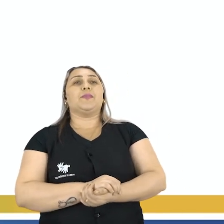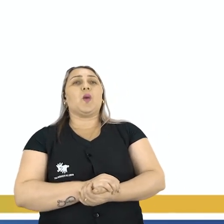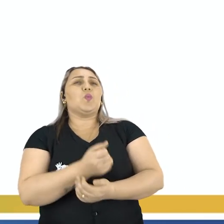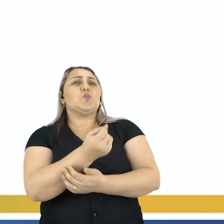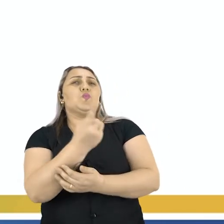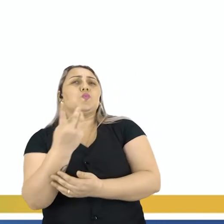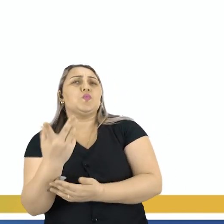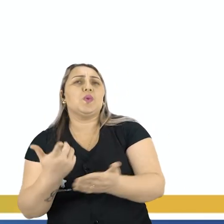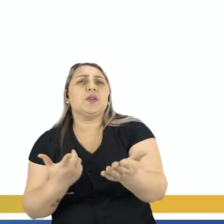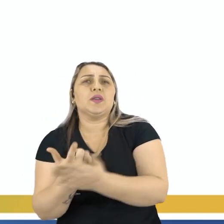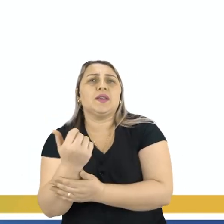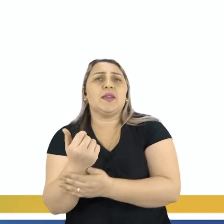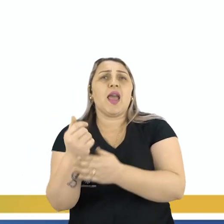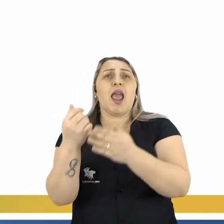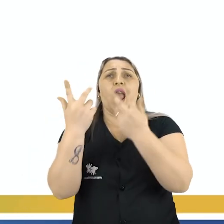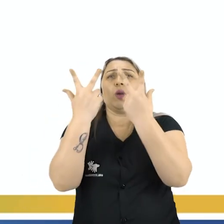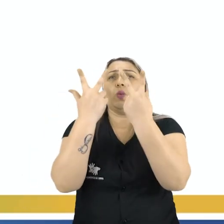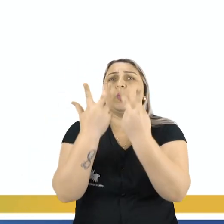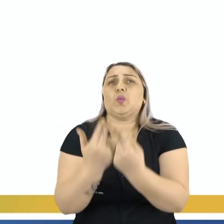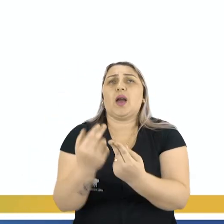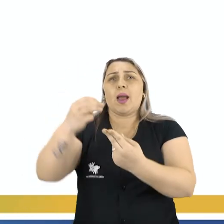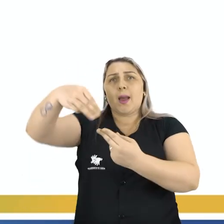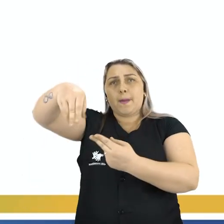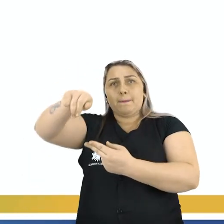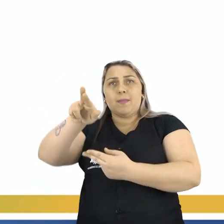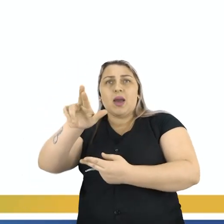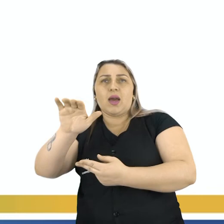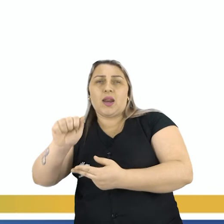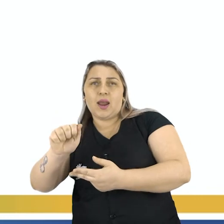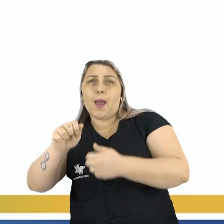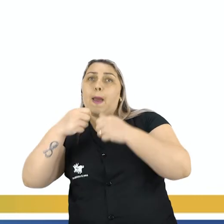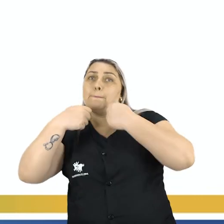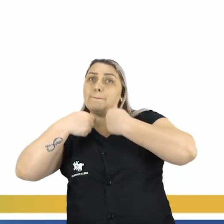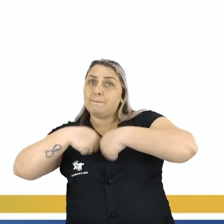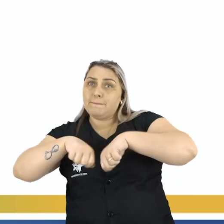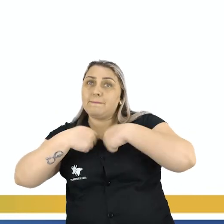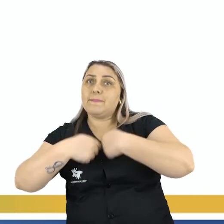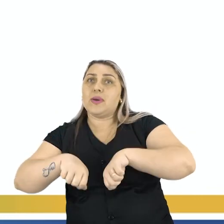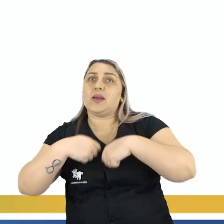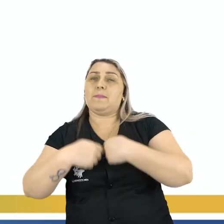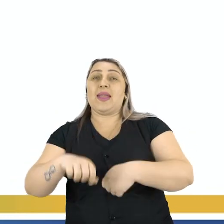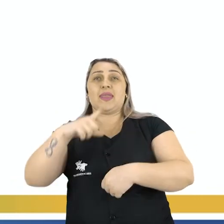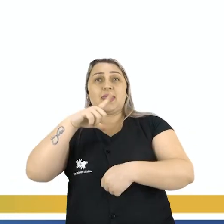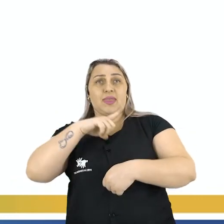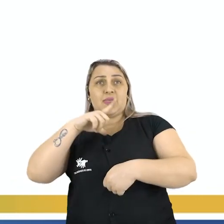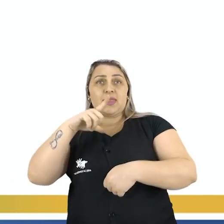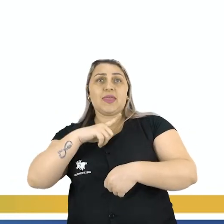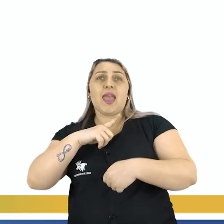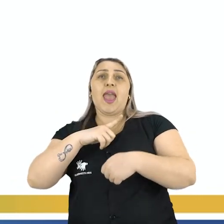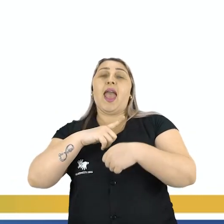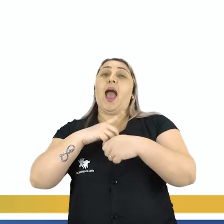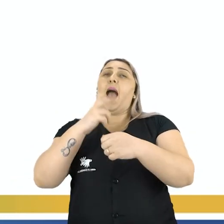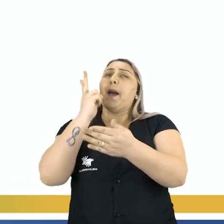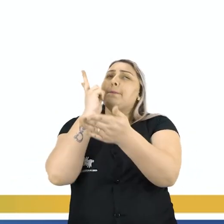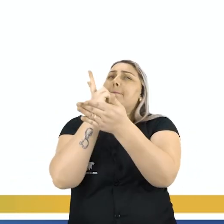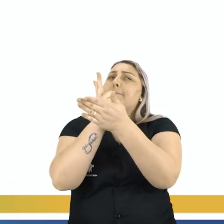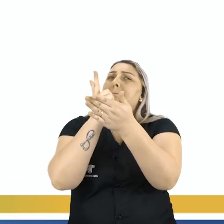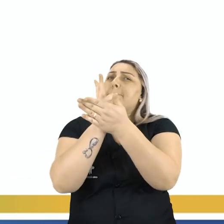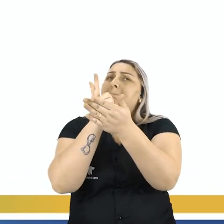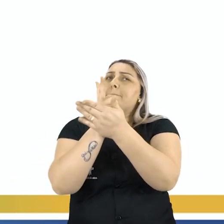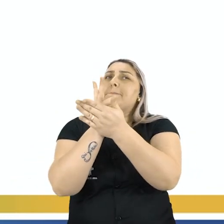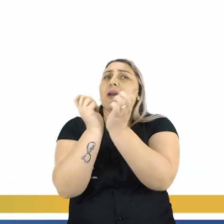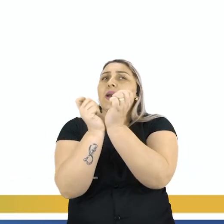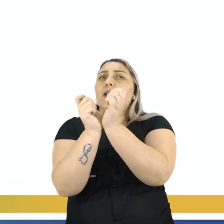Quantas garrafas Iguais A de Maria São necessárias Para Se ter